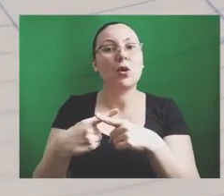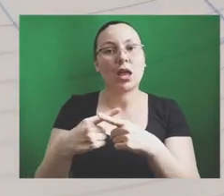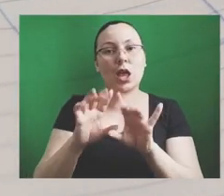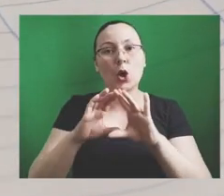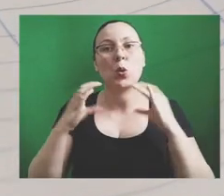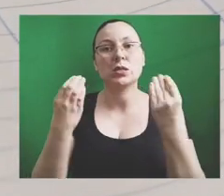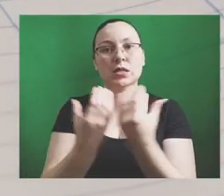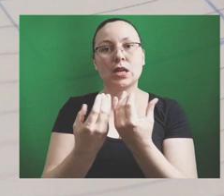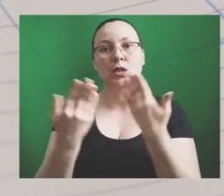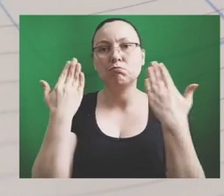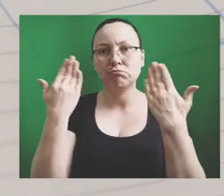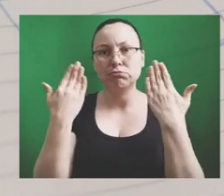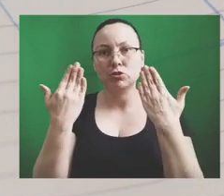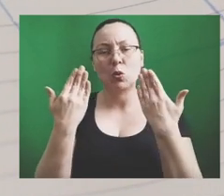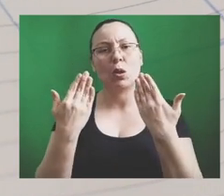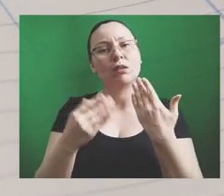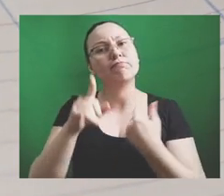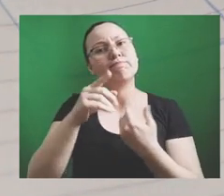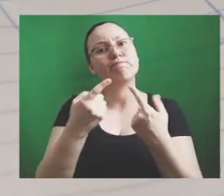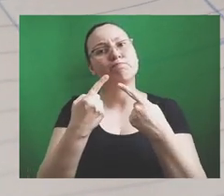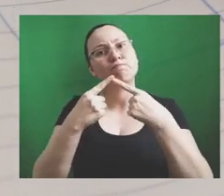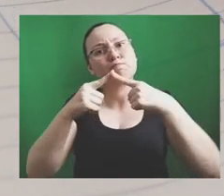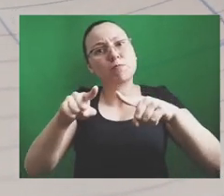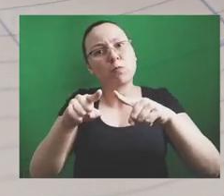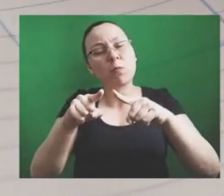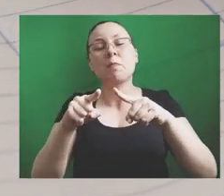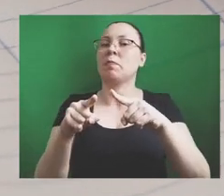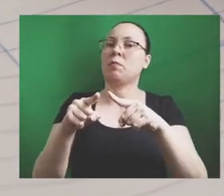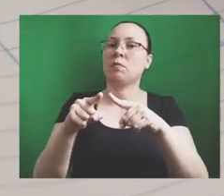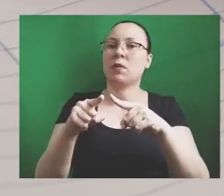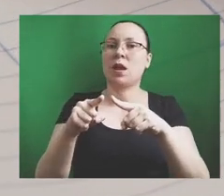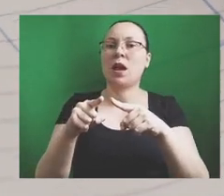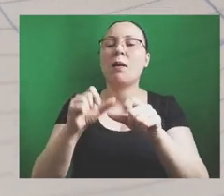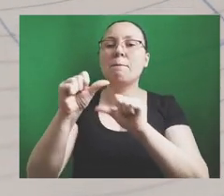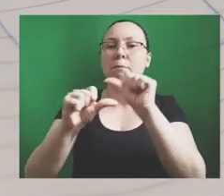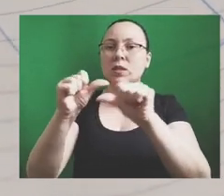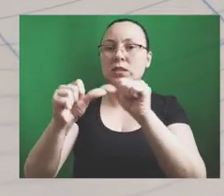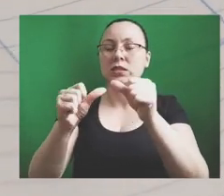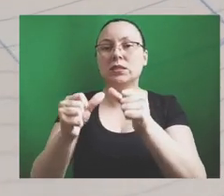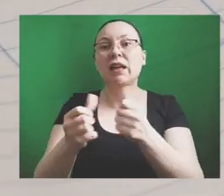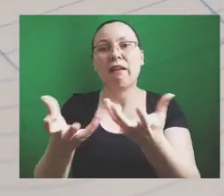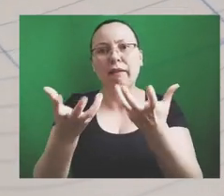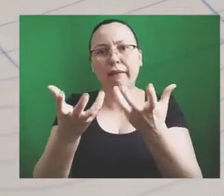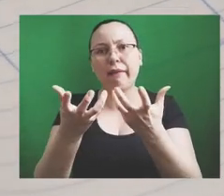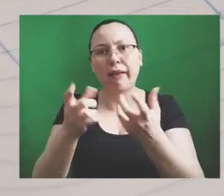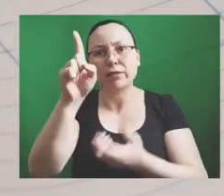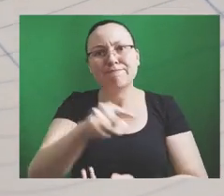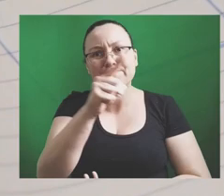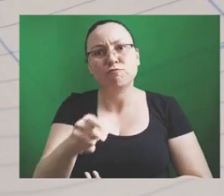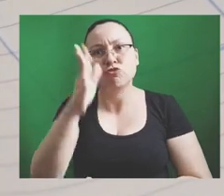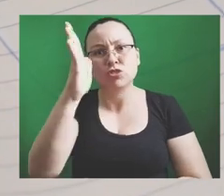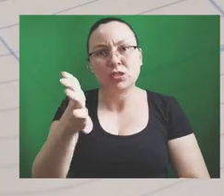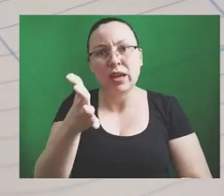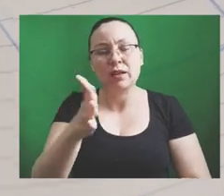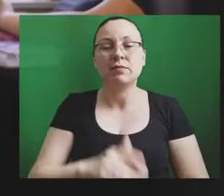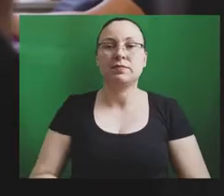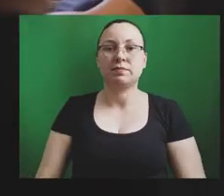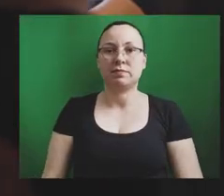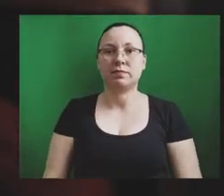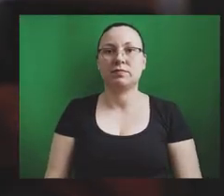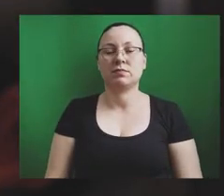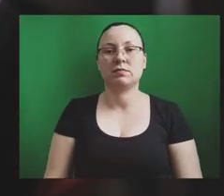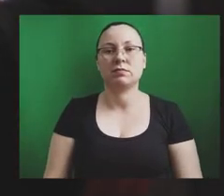Conselhos de Psicologia se posiciona contrário às alterações e solicita a imediata revogação do decreto.